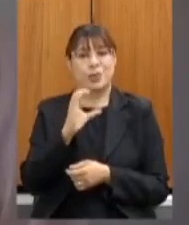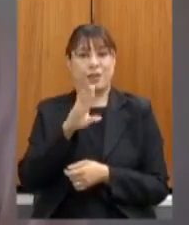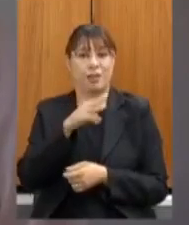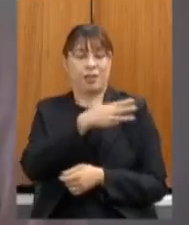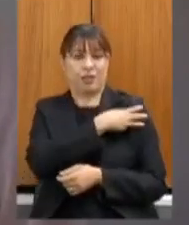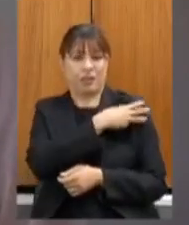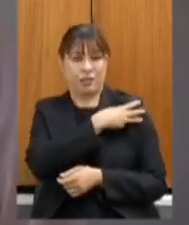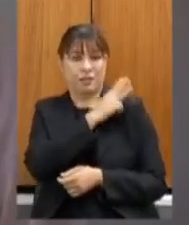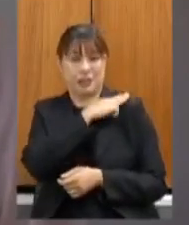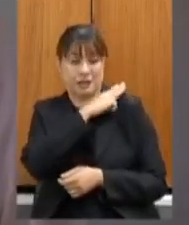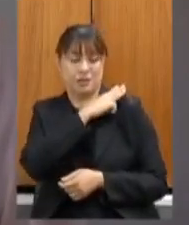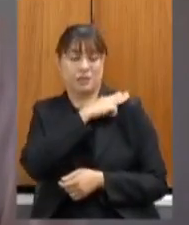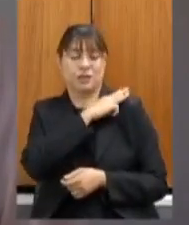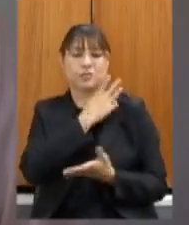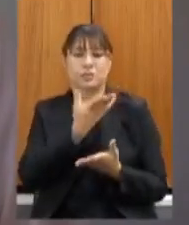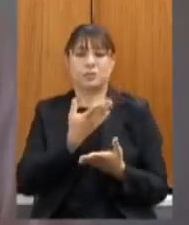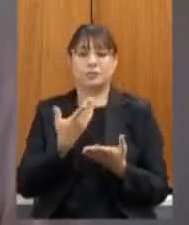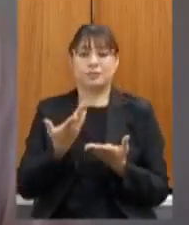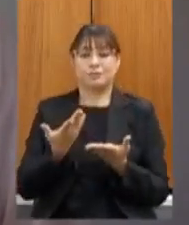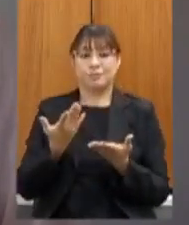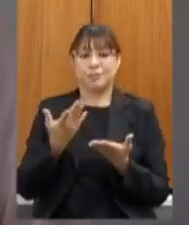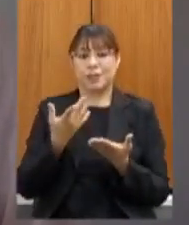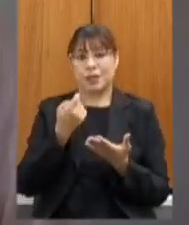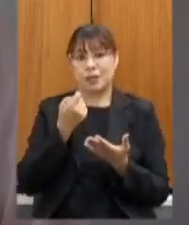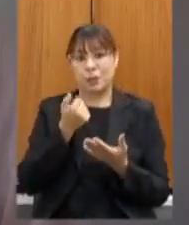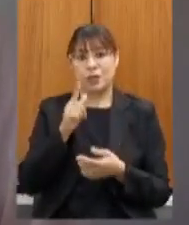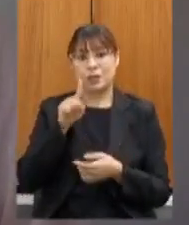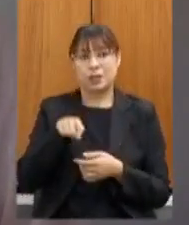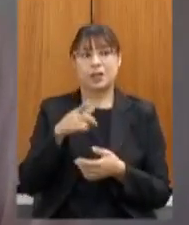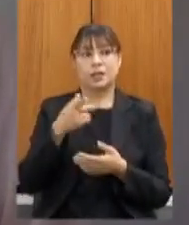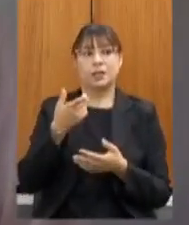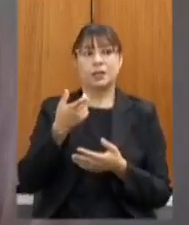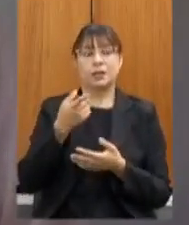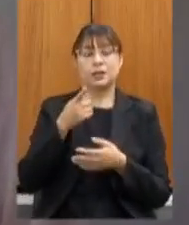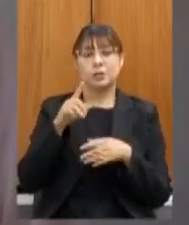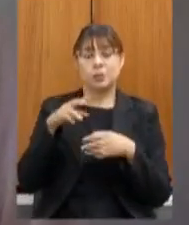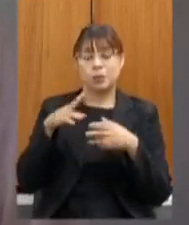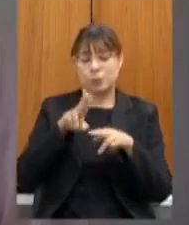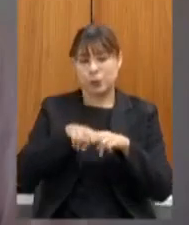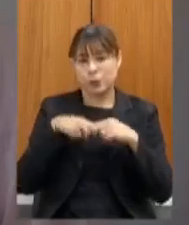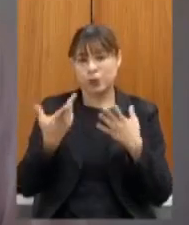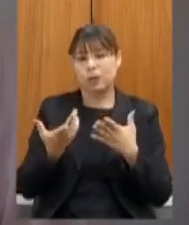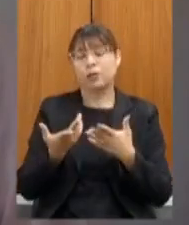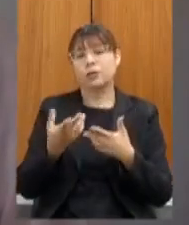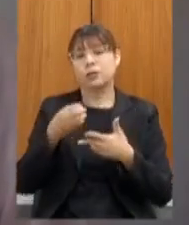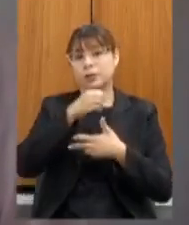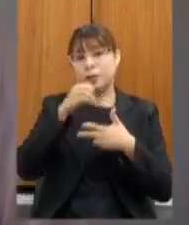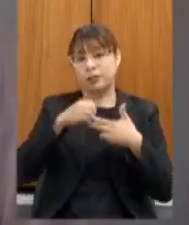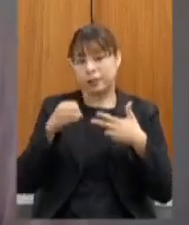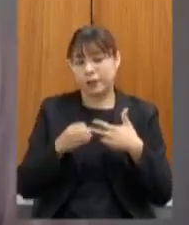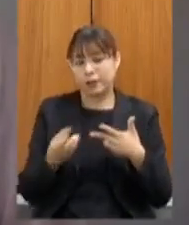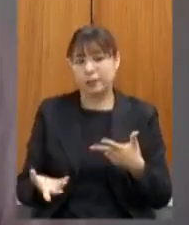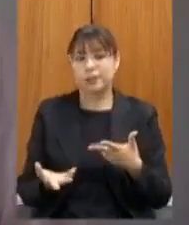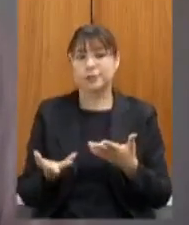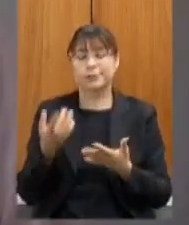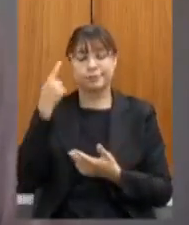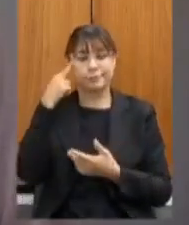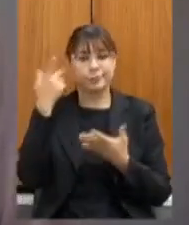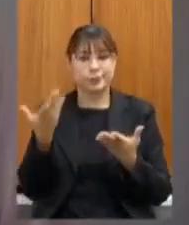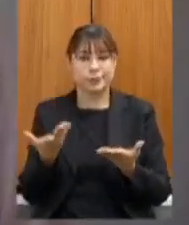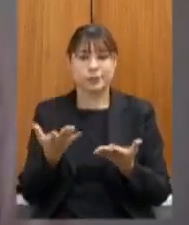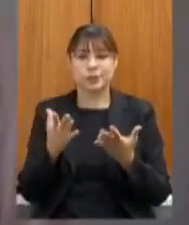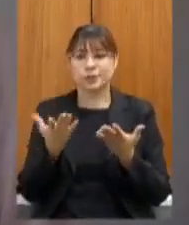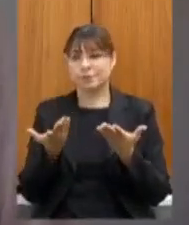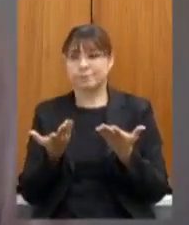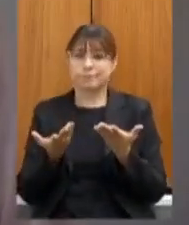a segunda quinzena de janeiro é de tirar o sono de cada família de cada estudante da secretária